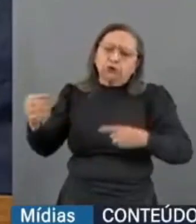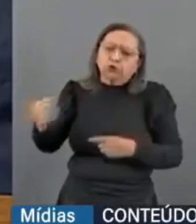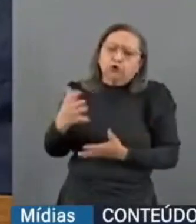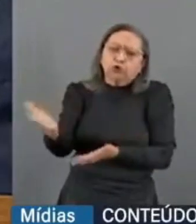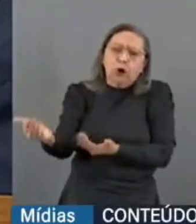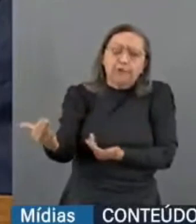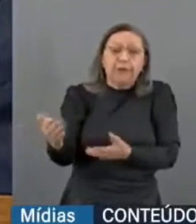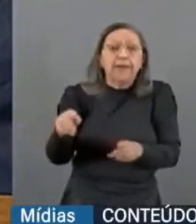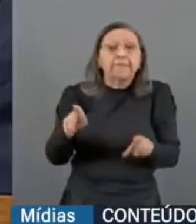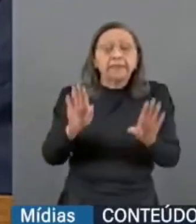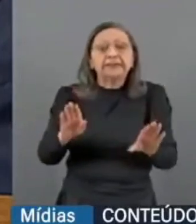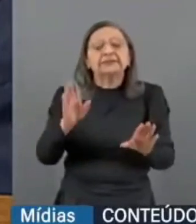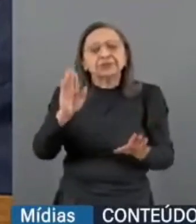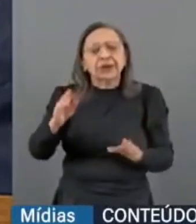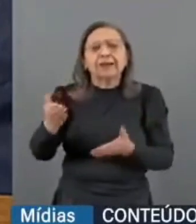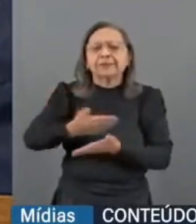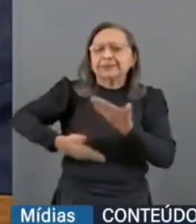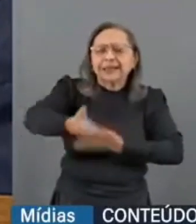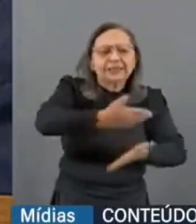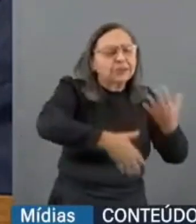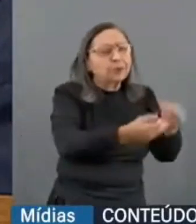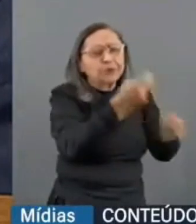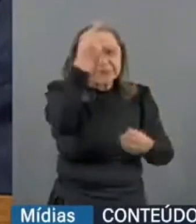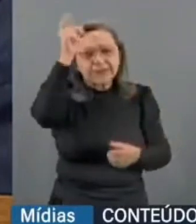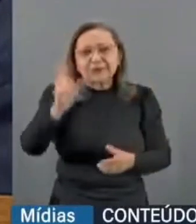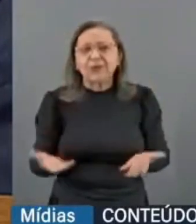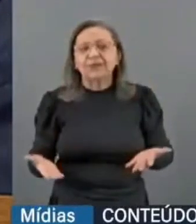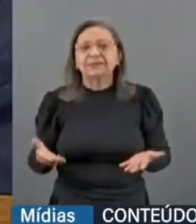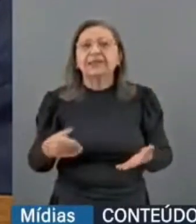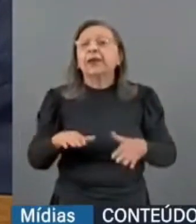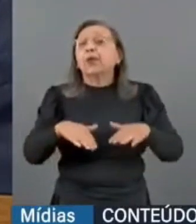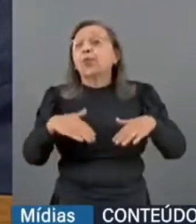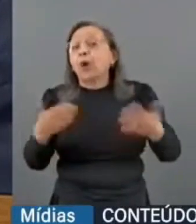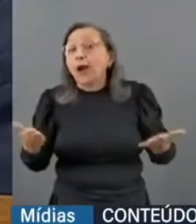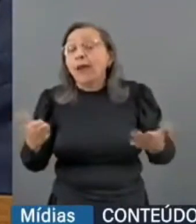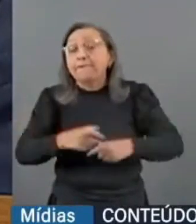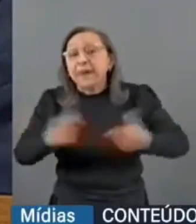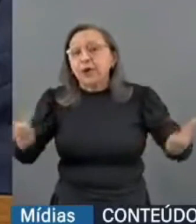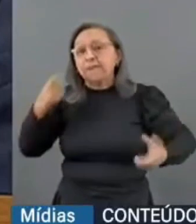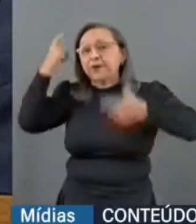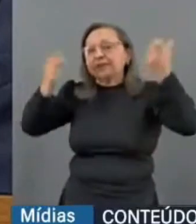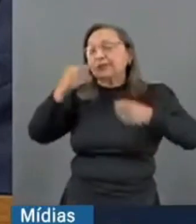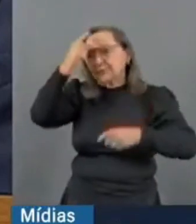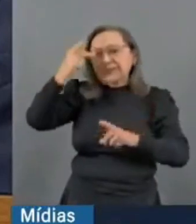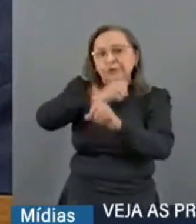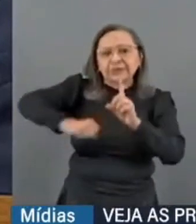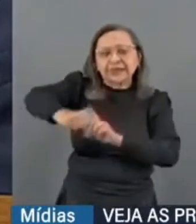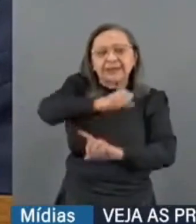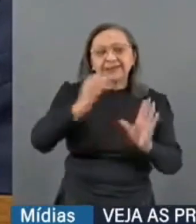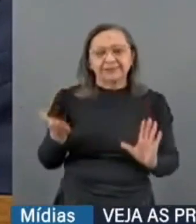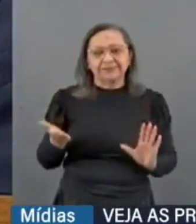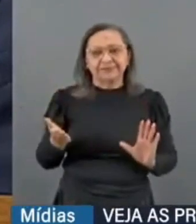sou jovem. Então, nós interagimos muito com essas pessoas. E qual é a grande preocupação desse público, doutor Zanin?